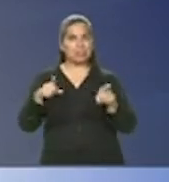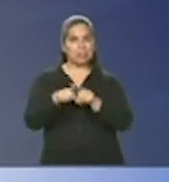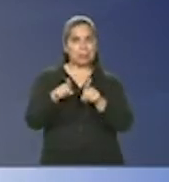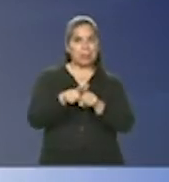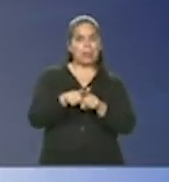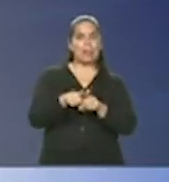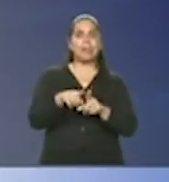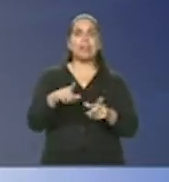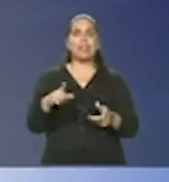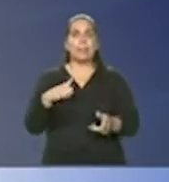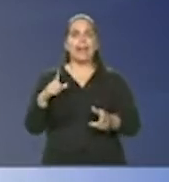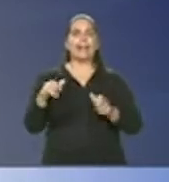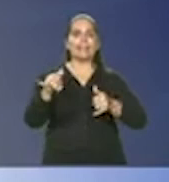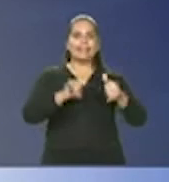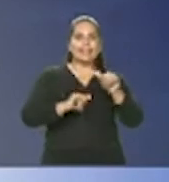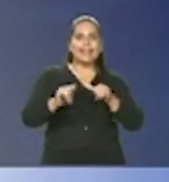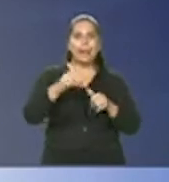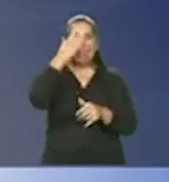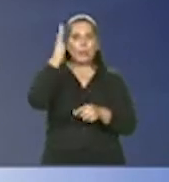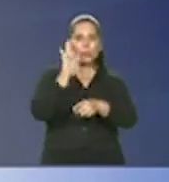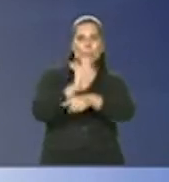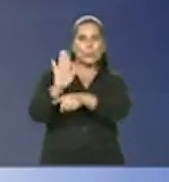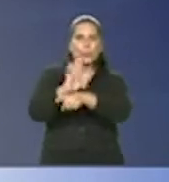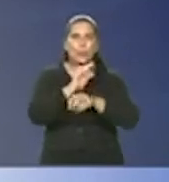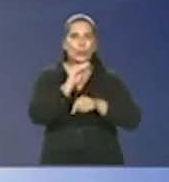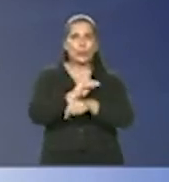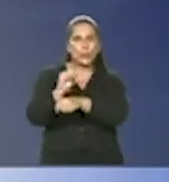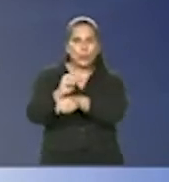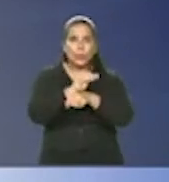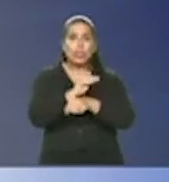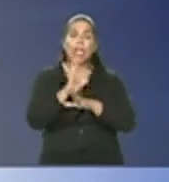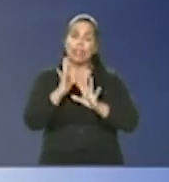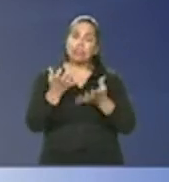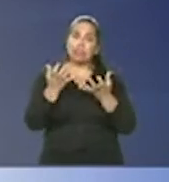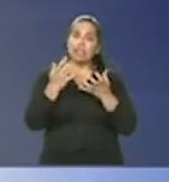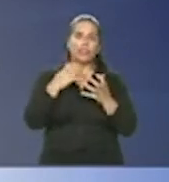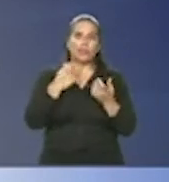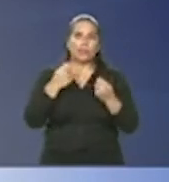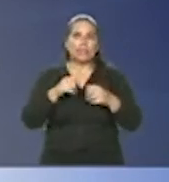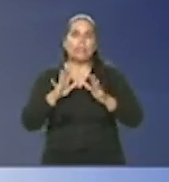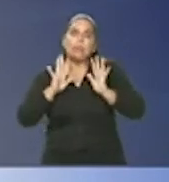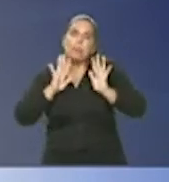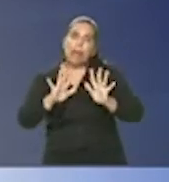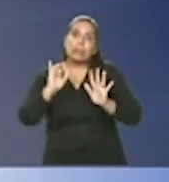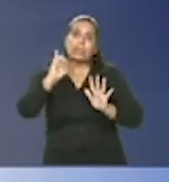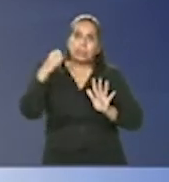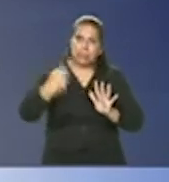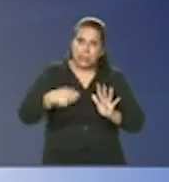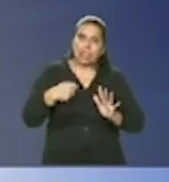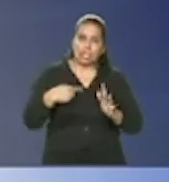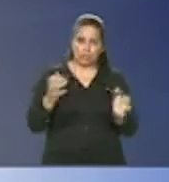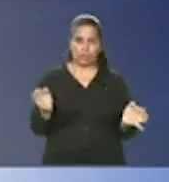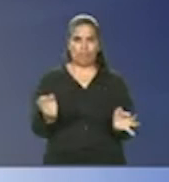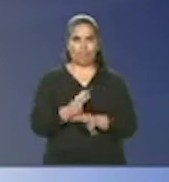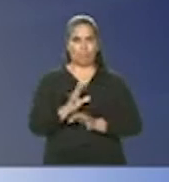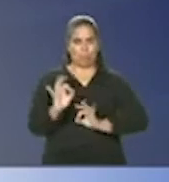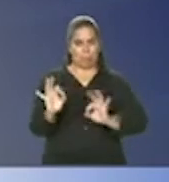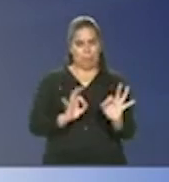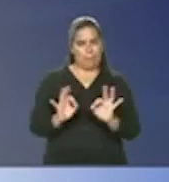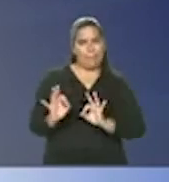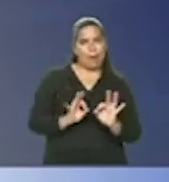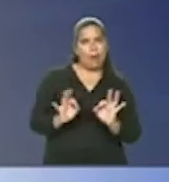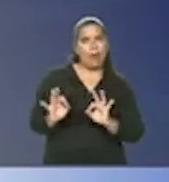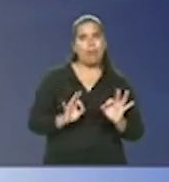para tratar nossos pacientes esperamos que não sejam necessários mas estamos nos preparando estamos